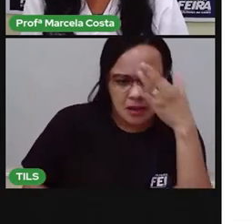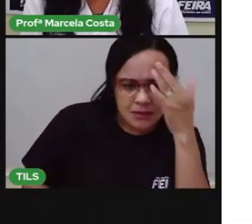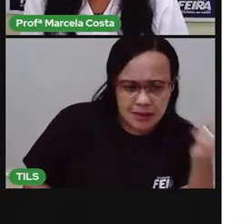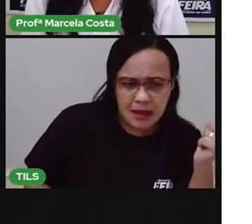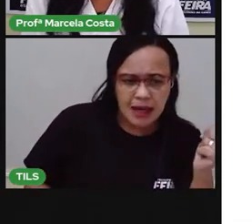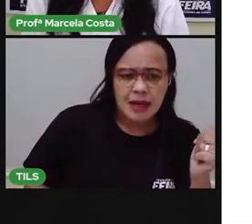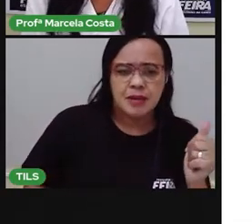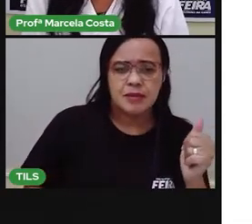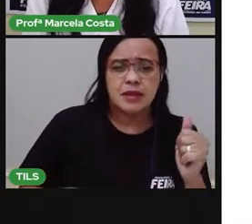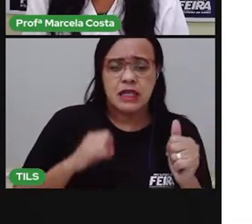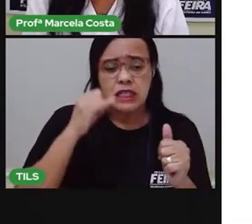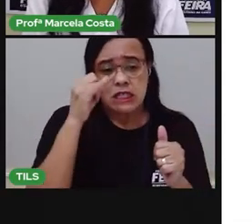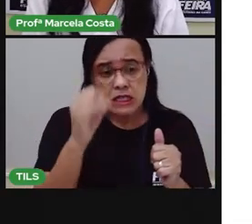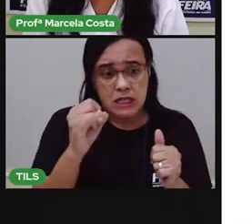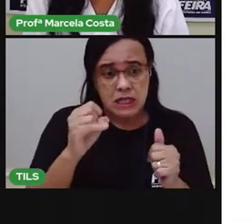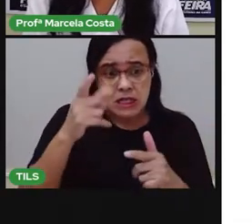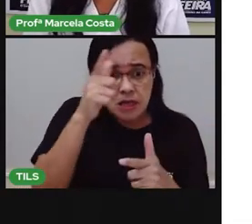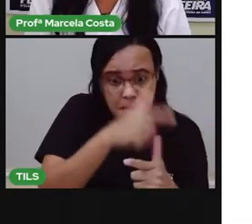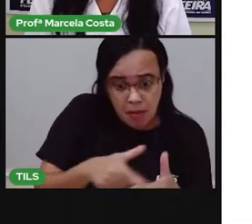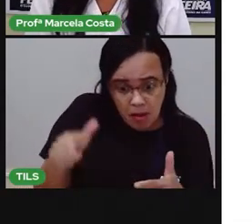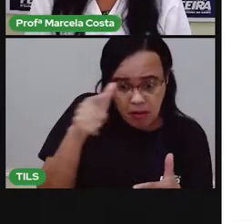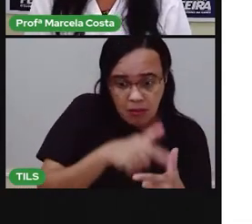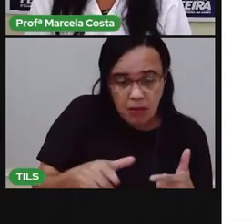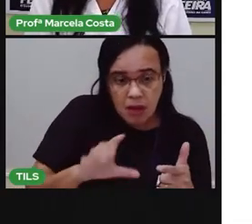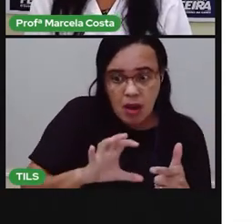fazer em casos de acidentes?